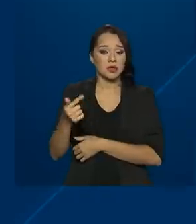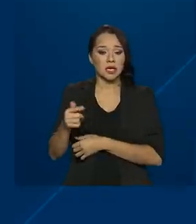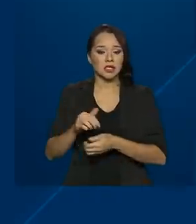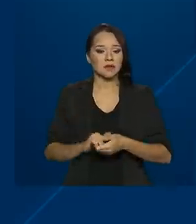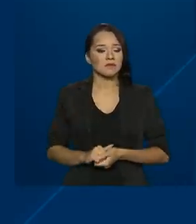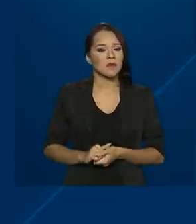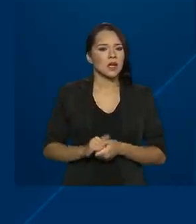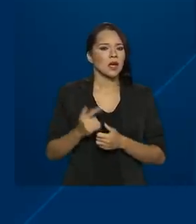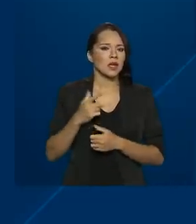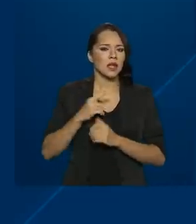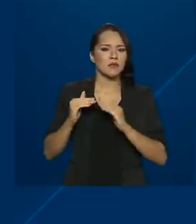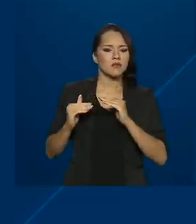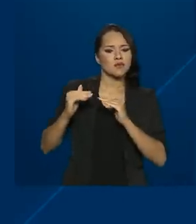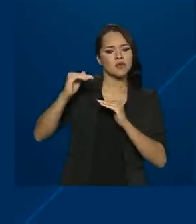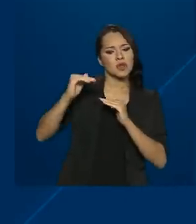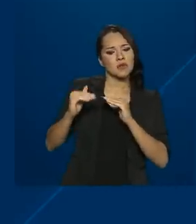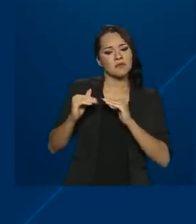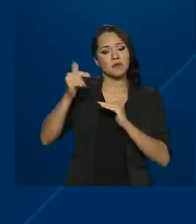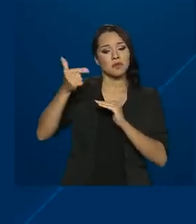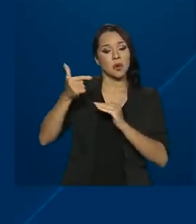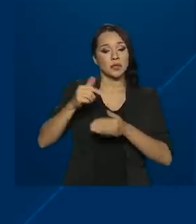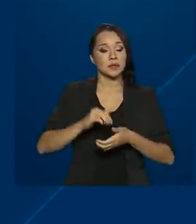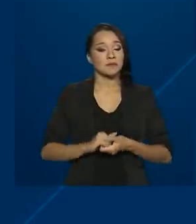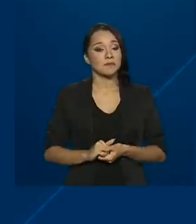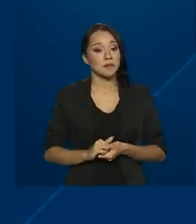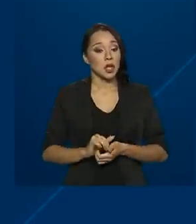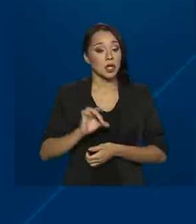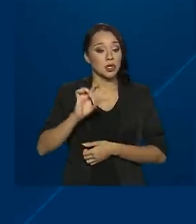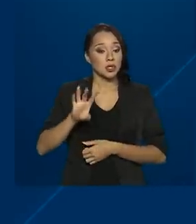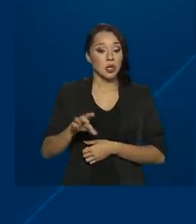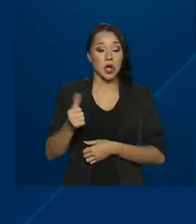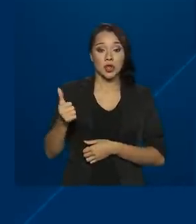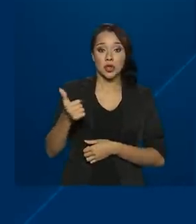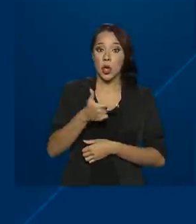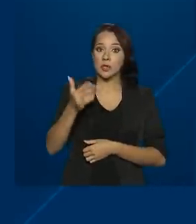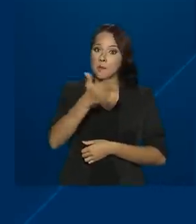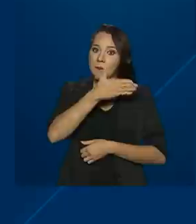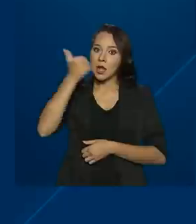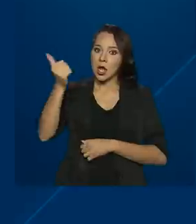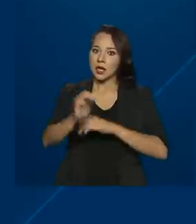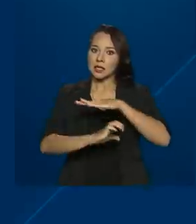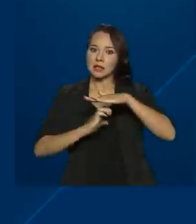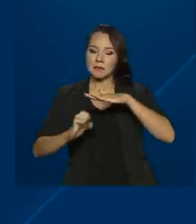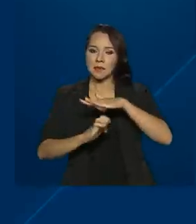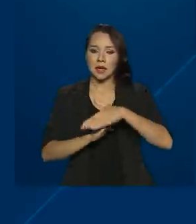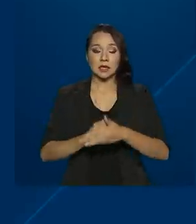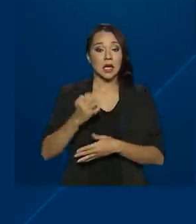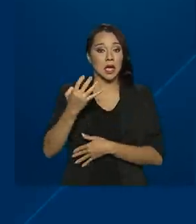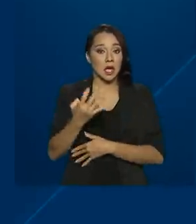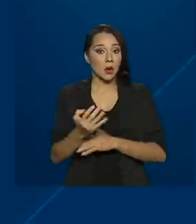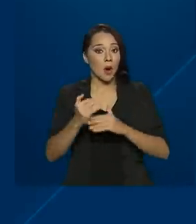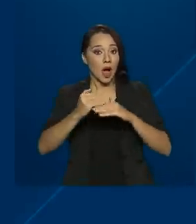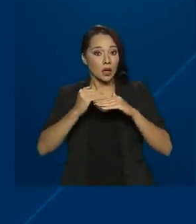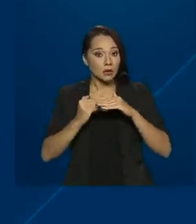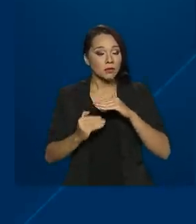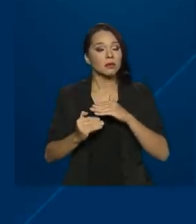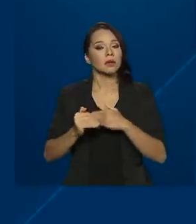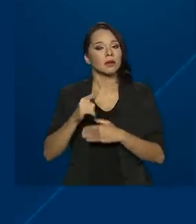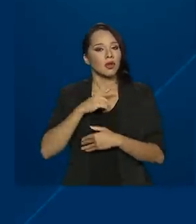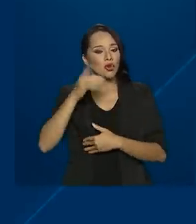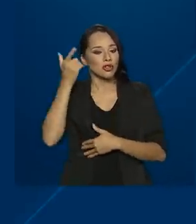e ficaram no nível de governança 2. E só as 12 melhores empresas e 4 subsidiárias